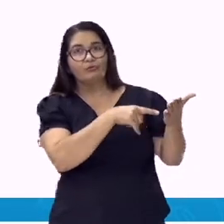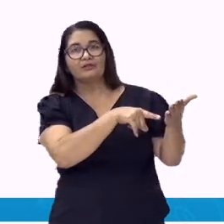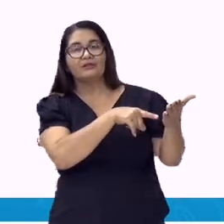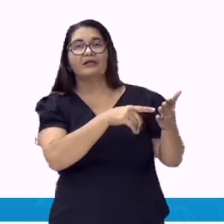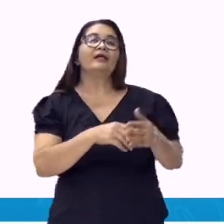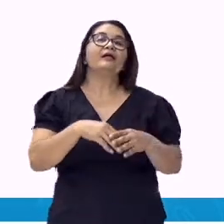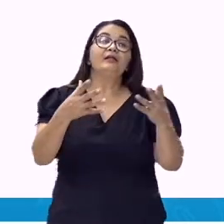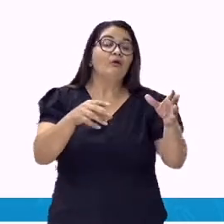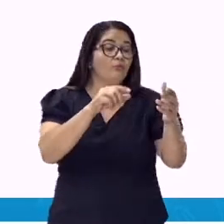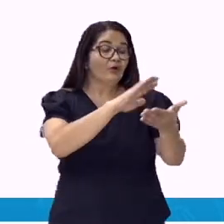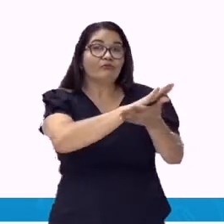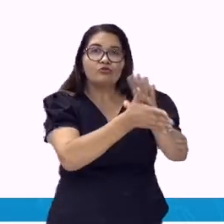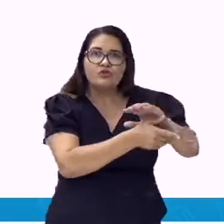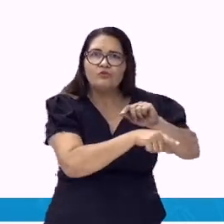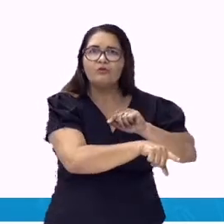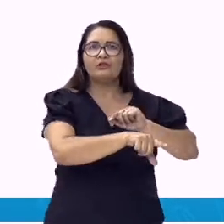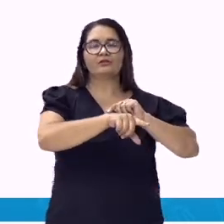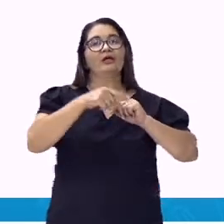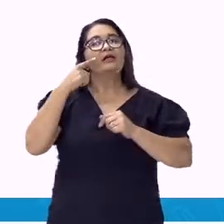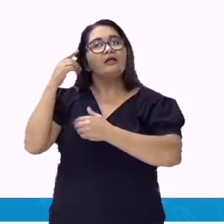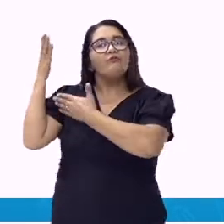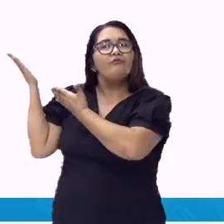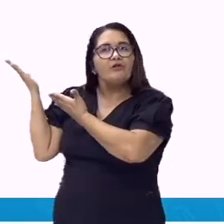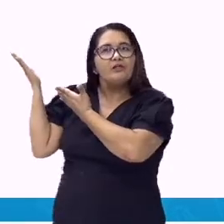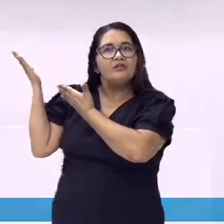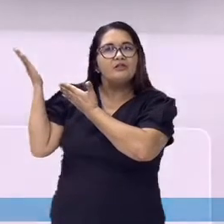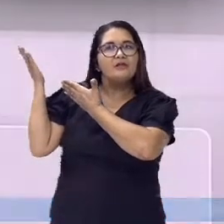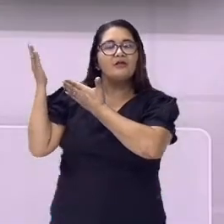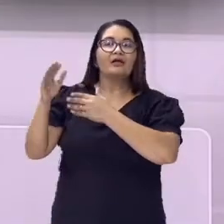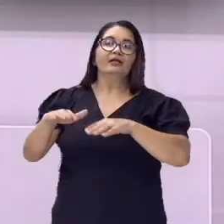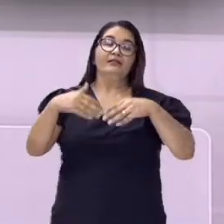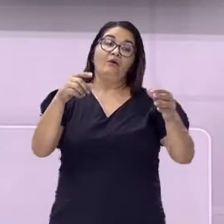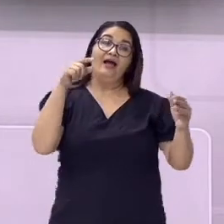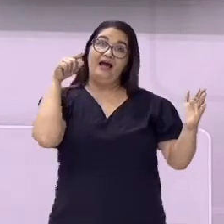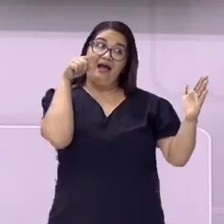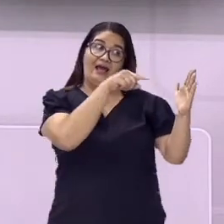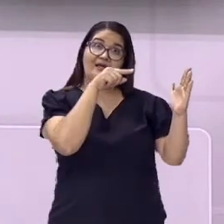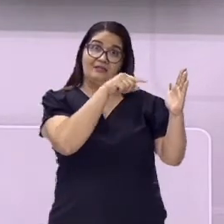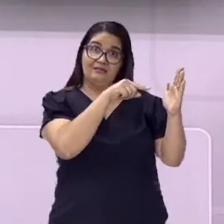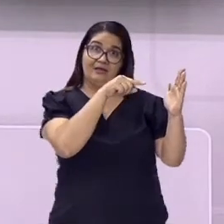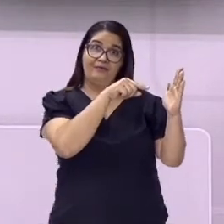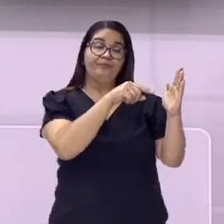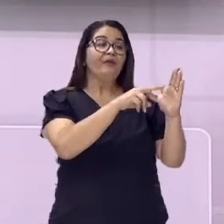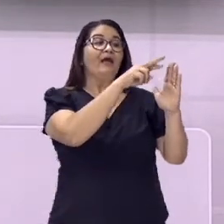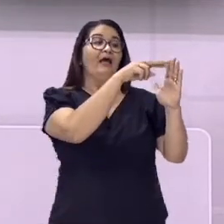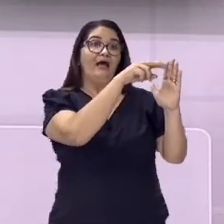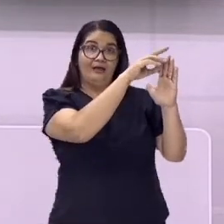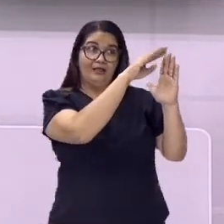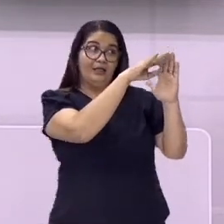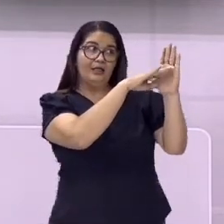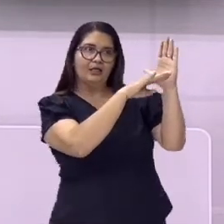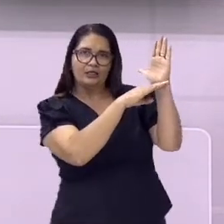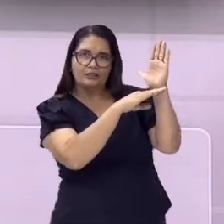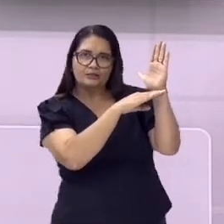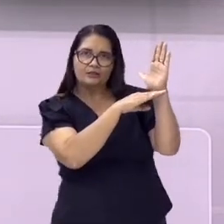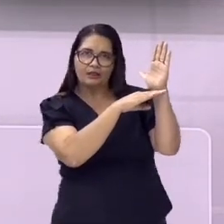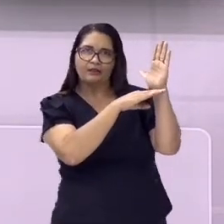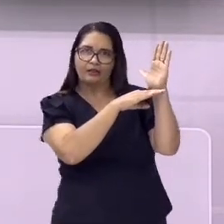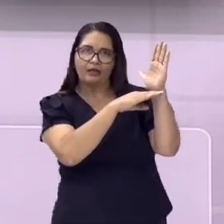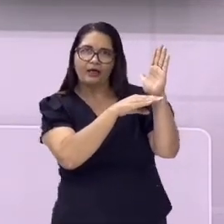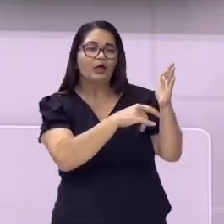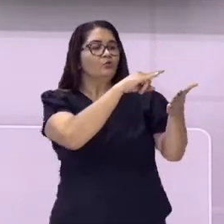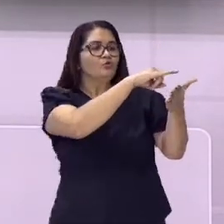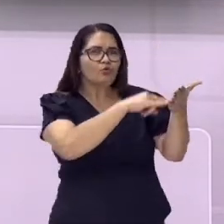Após a inclusão dos pronomes, teremos, essa é a lista dos documentos que foram destruídos. Nesse exemplo,